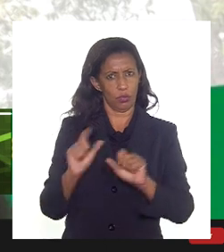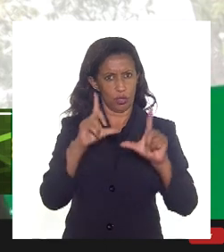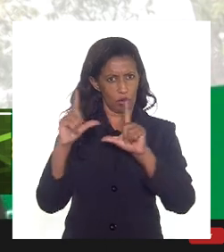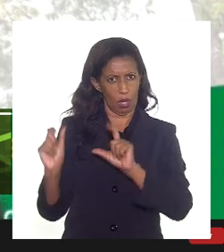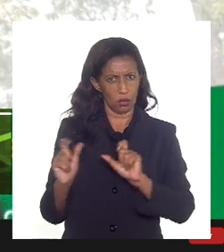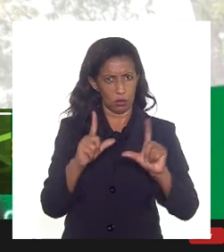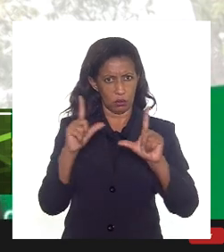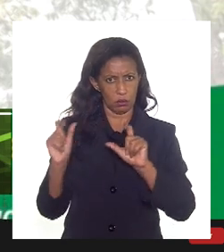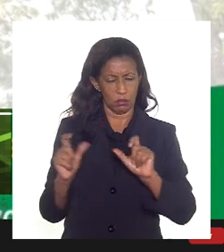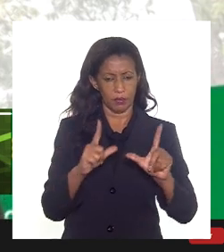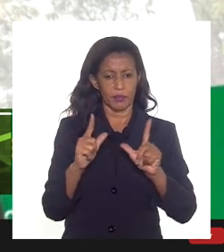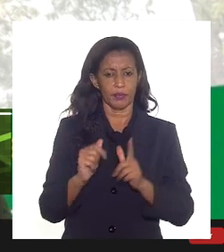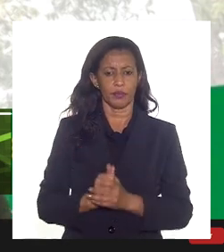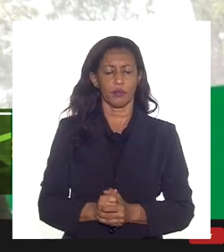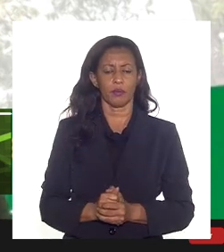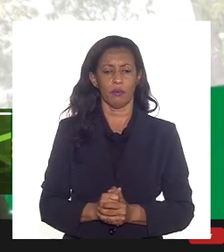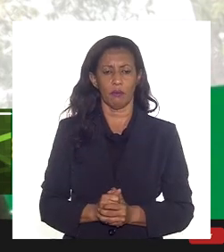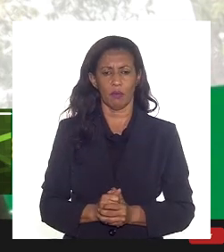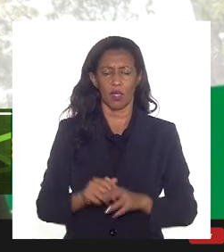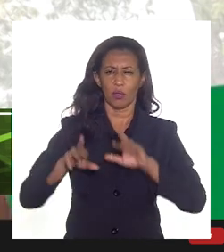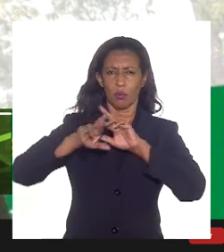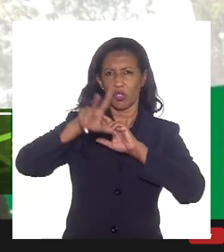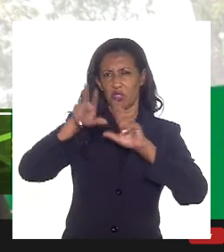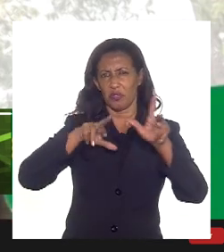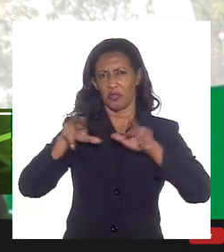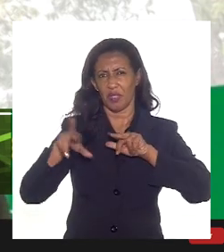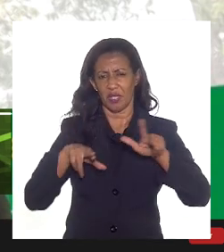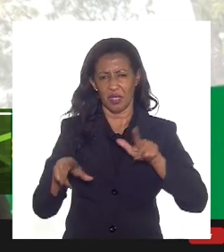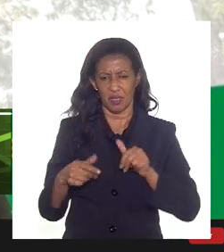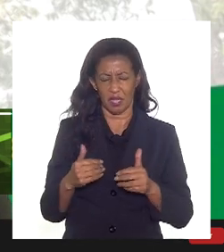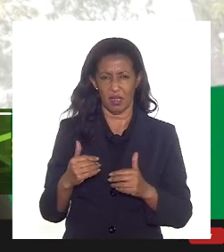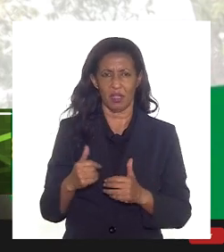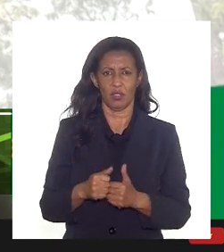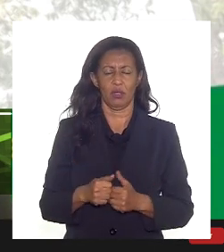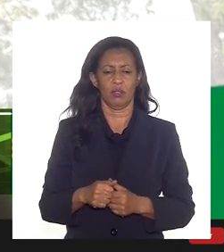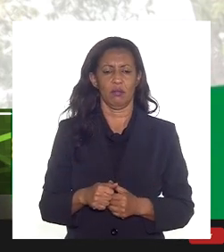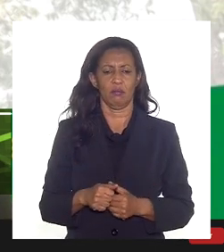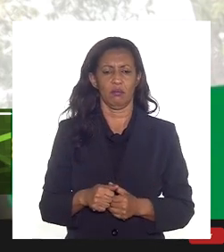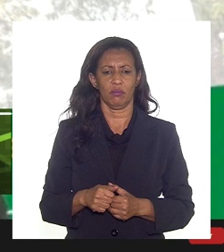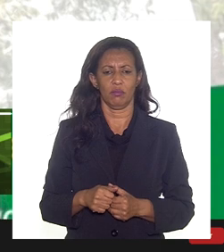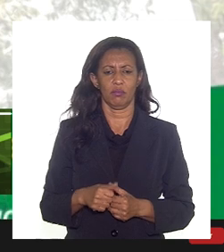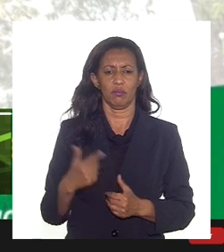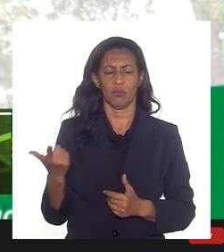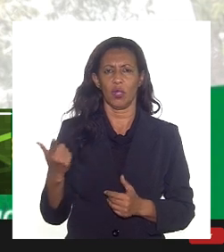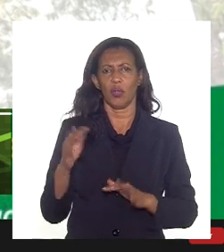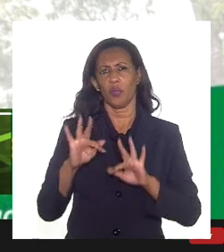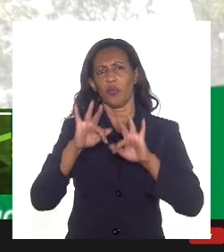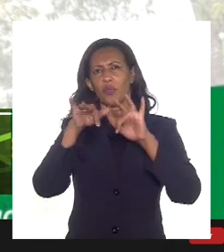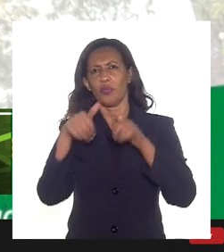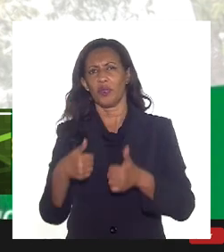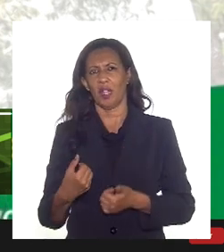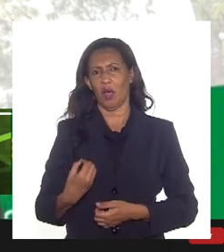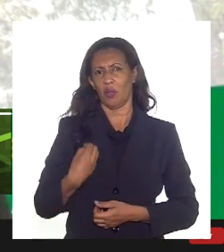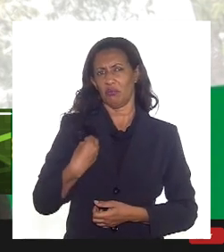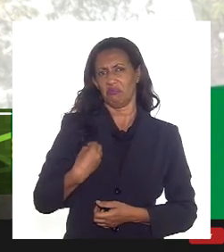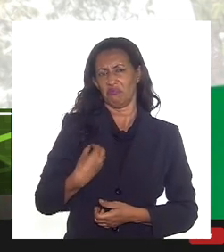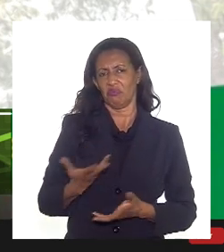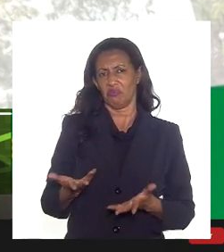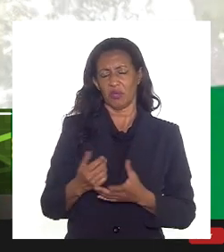no tocante a eventuais diferenças as alienações do ativo ao final da sua vida útil